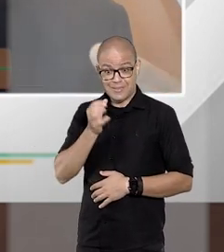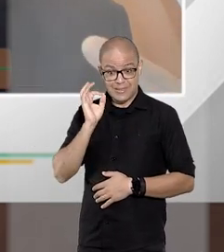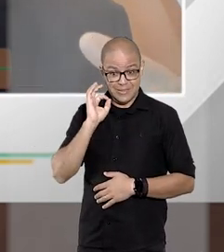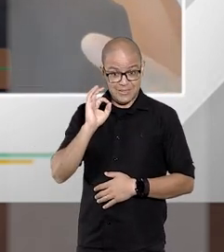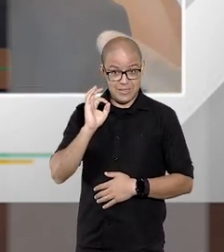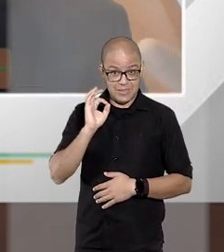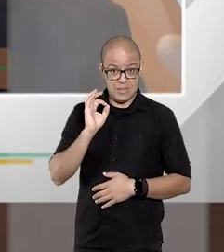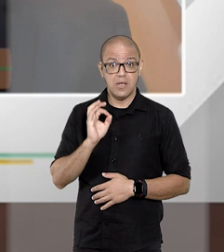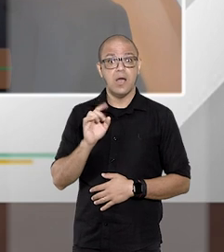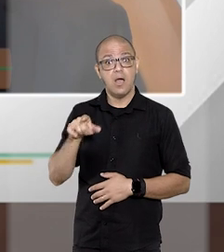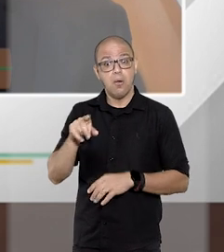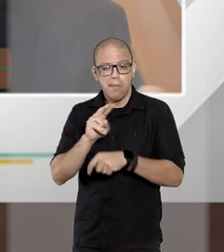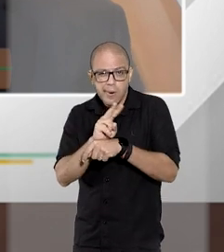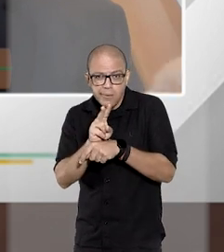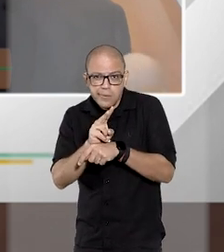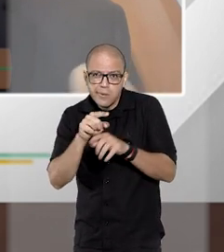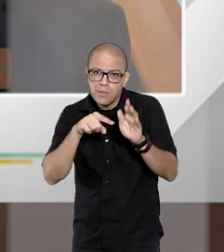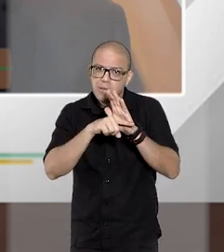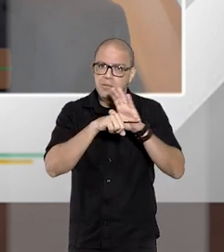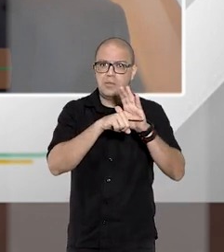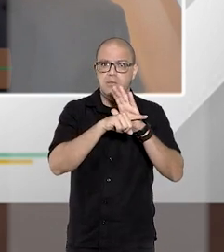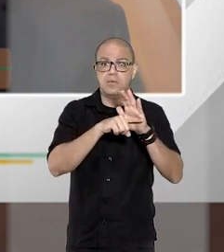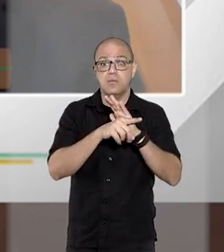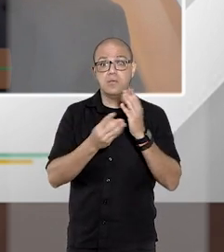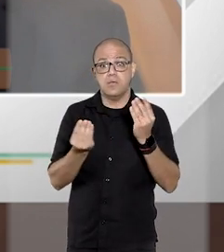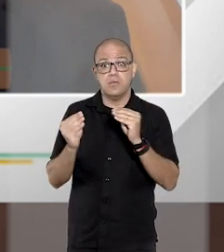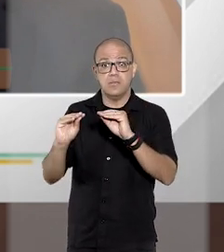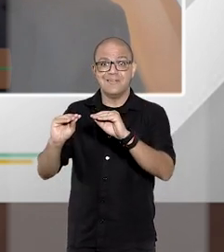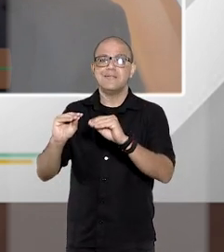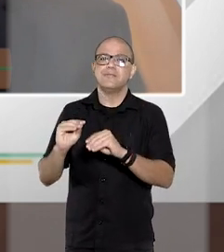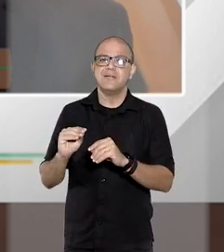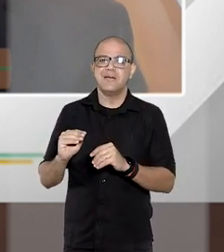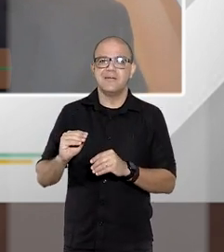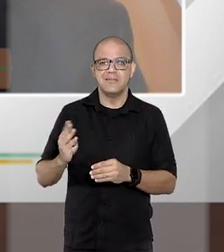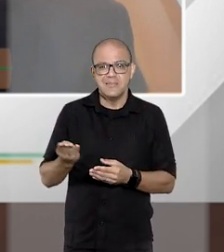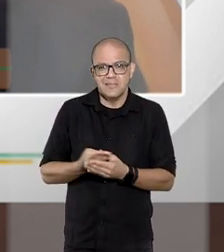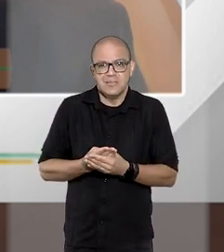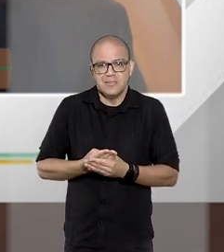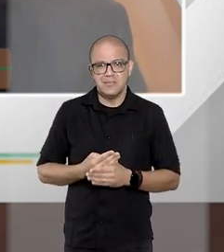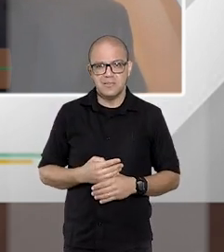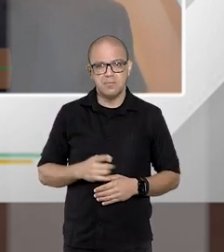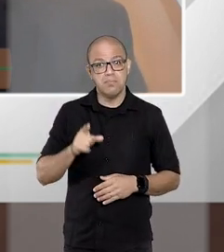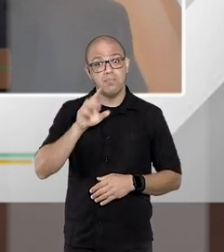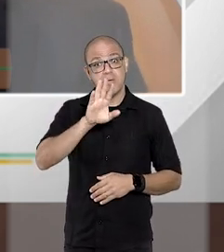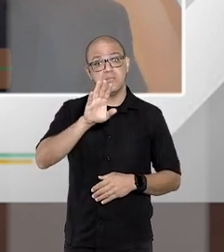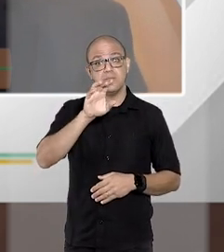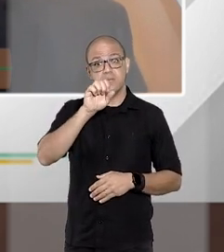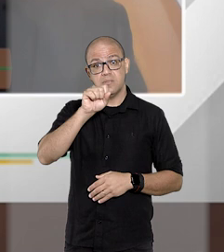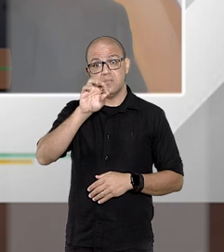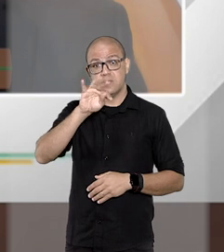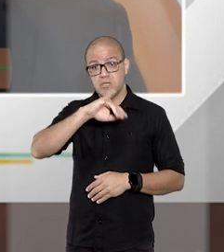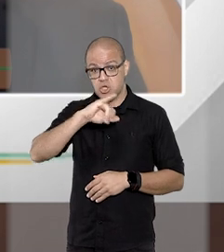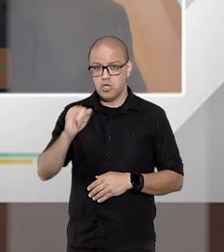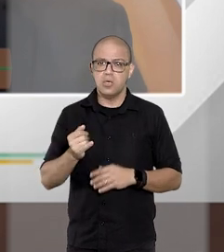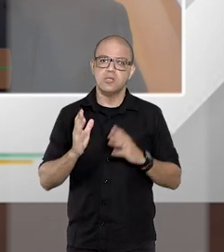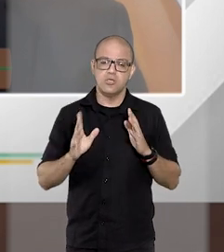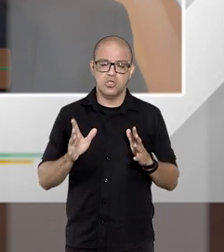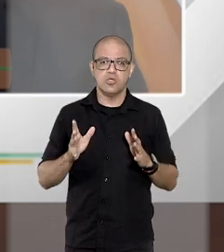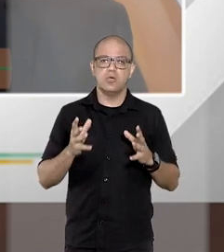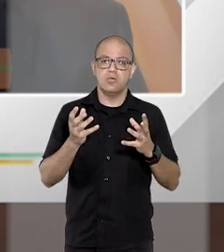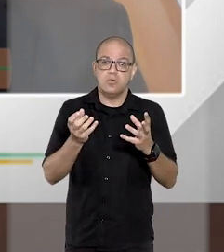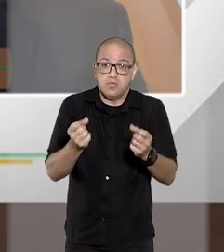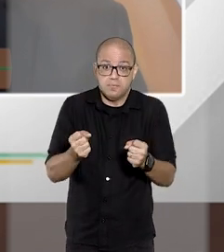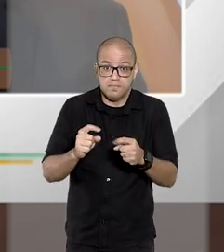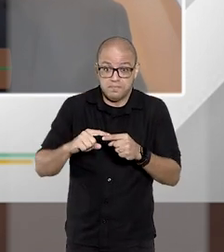Fábio bem disse isso é uma verificação no momento da propositura da ação mas isso o próprio STJ também já reconhece